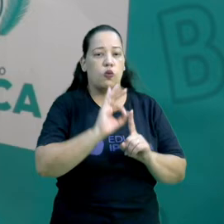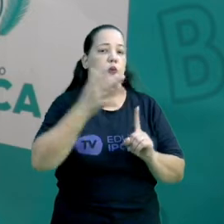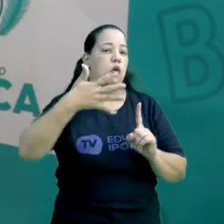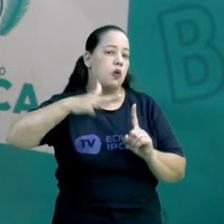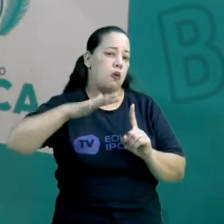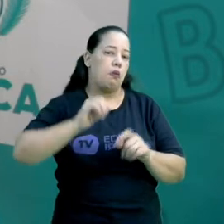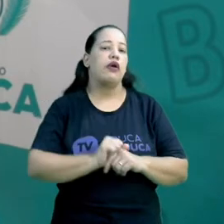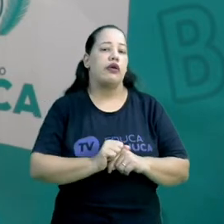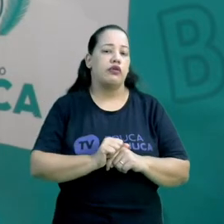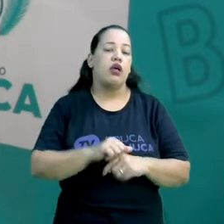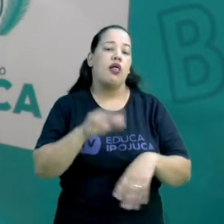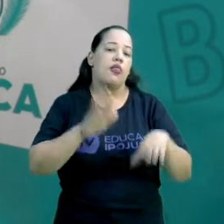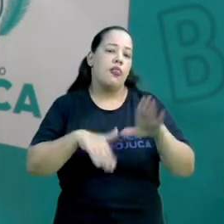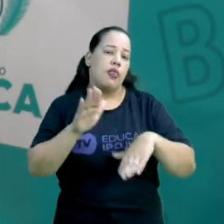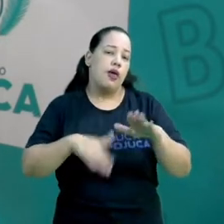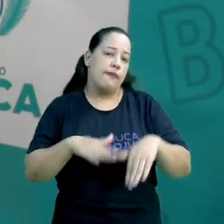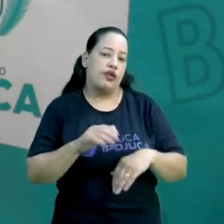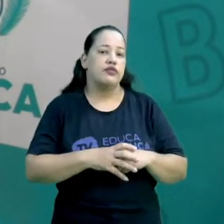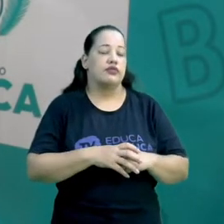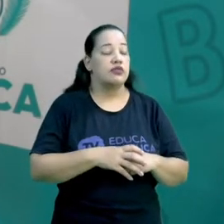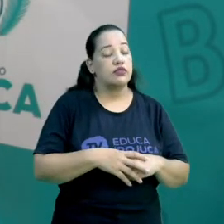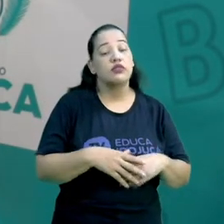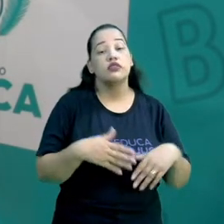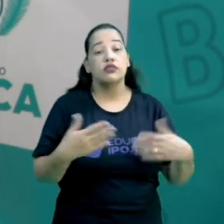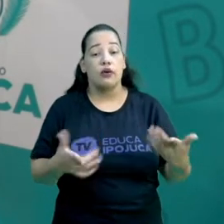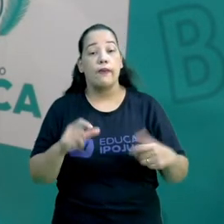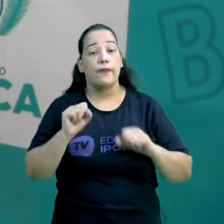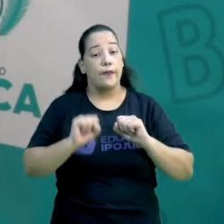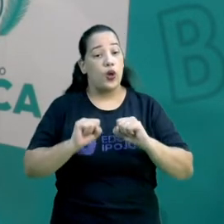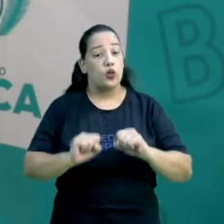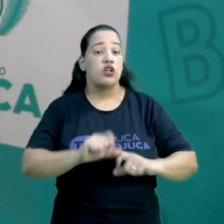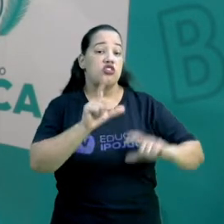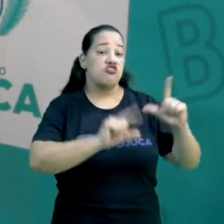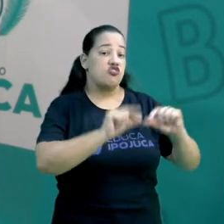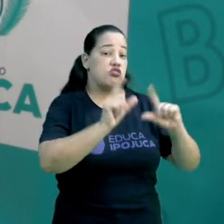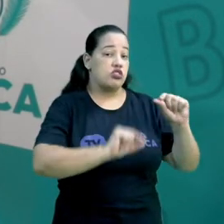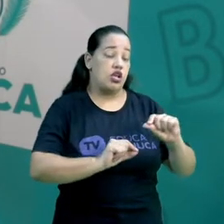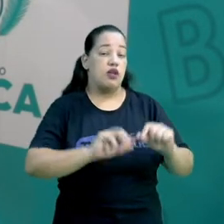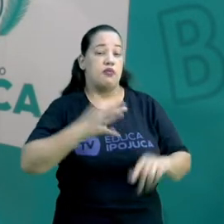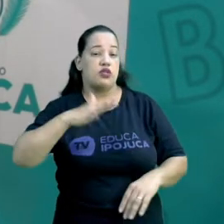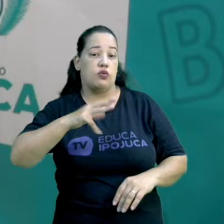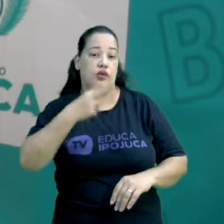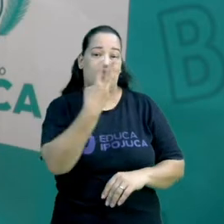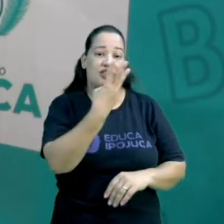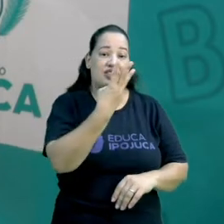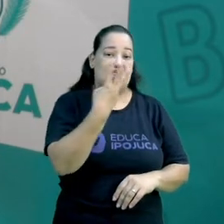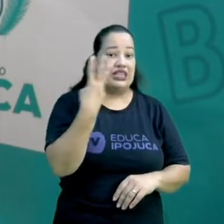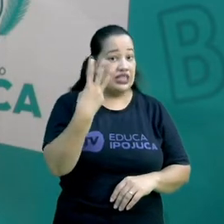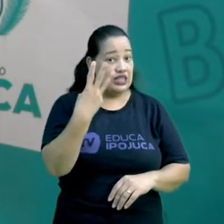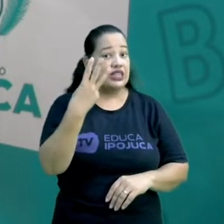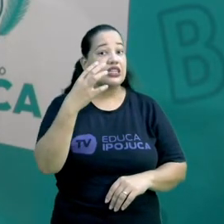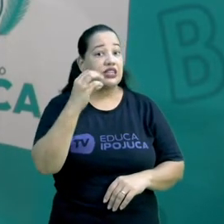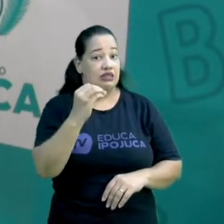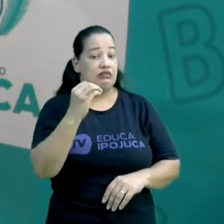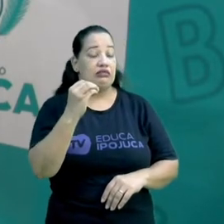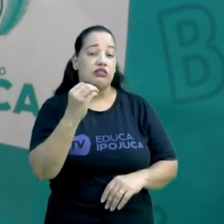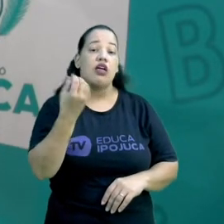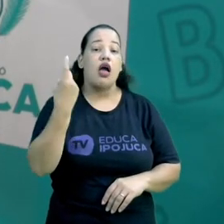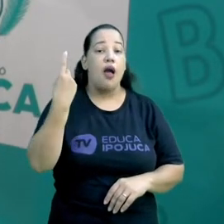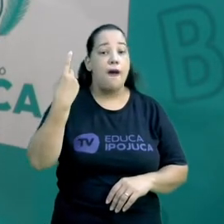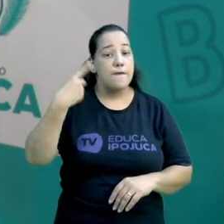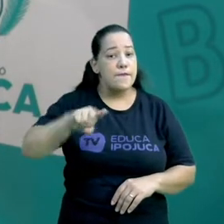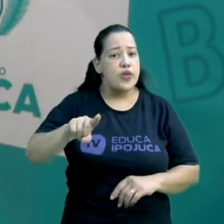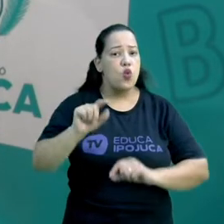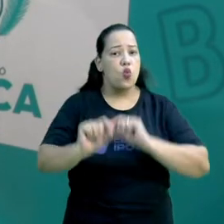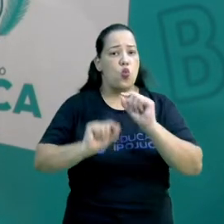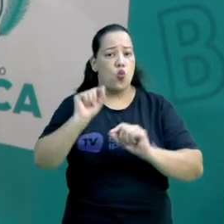da sua classificação. Então, eu tenho uma estrela que pode chegar a 30 mil Kelvin. O